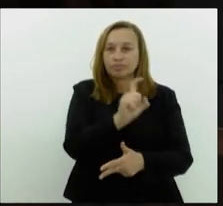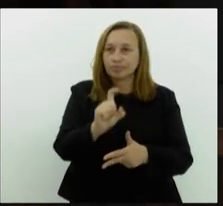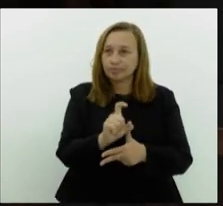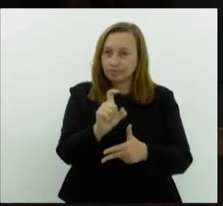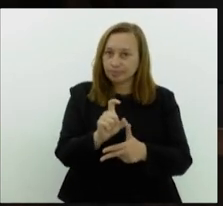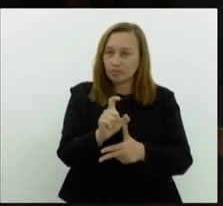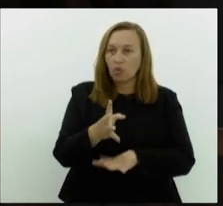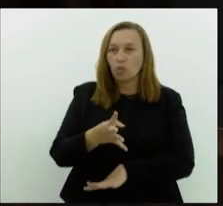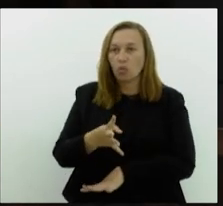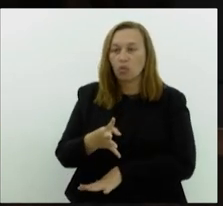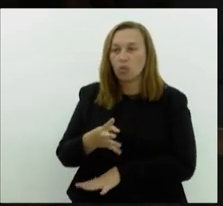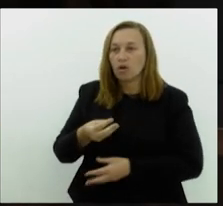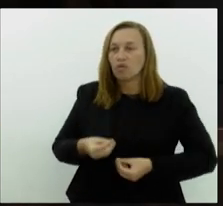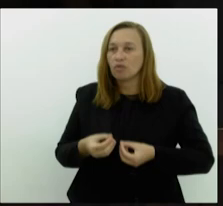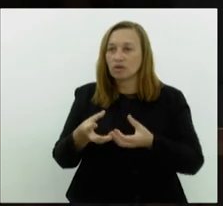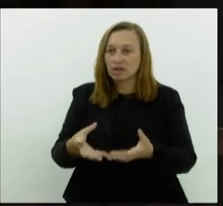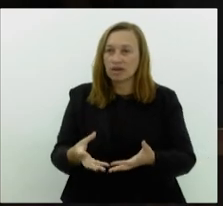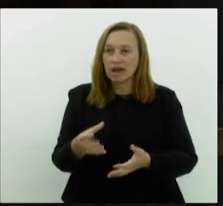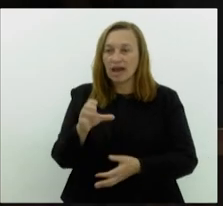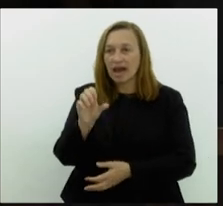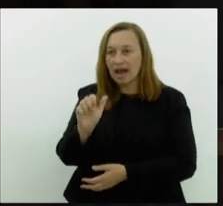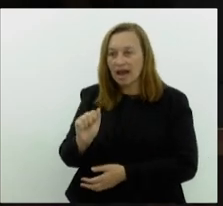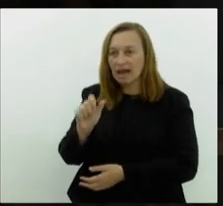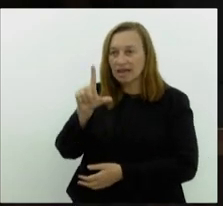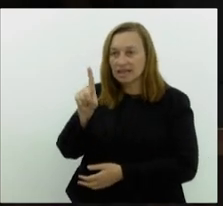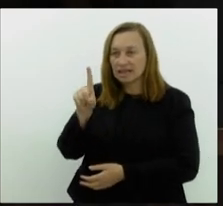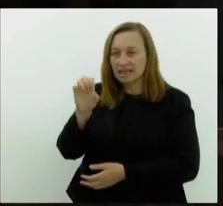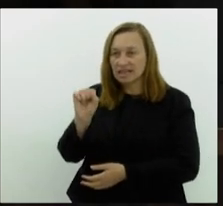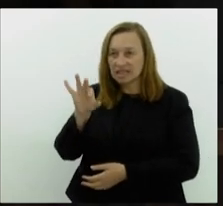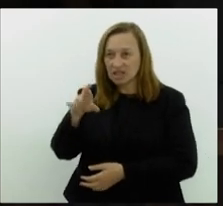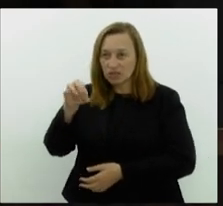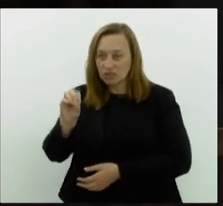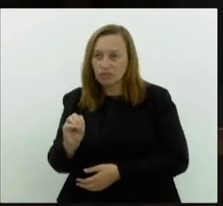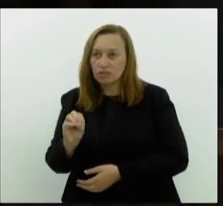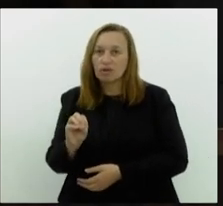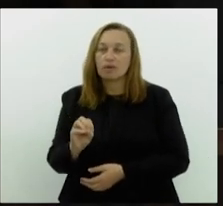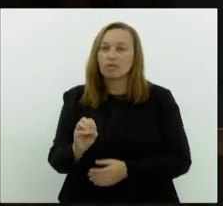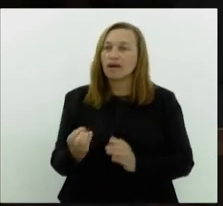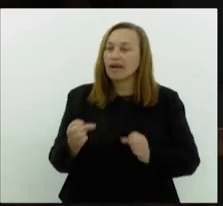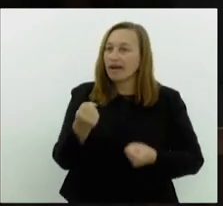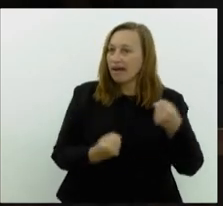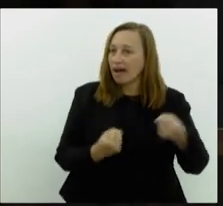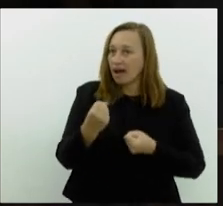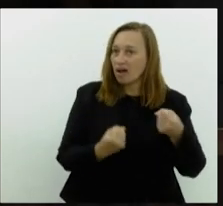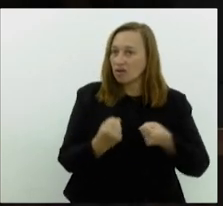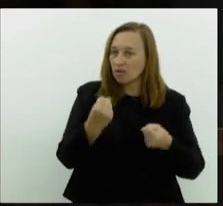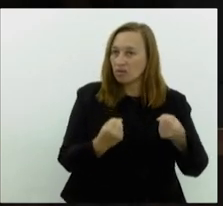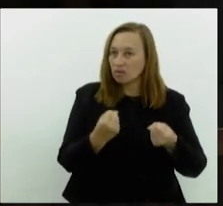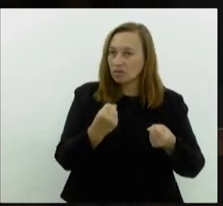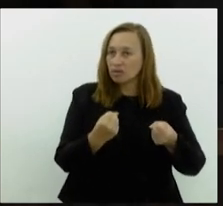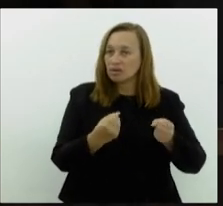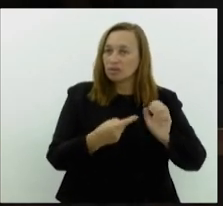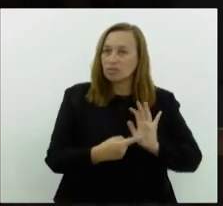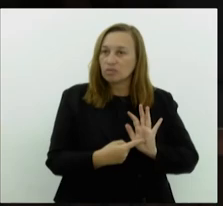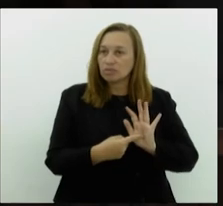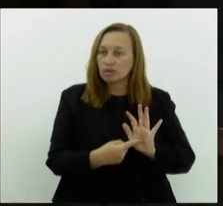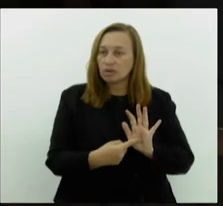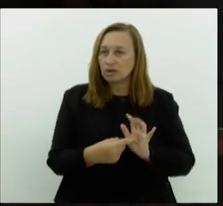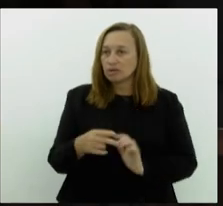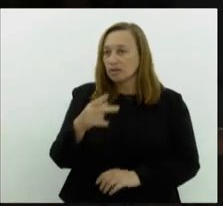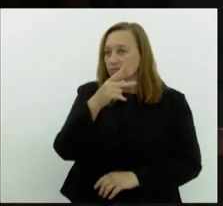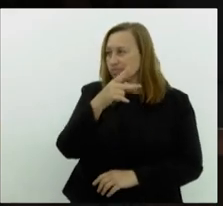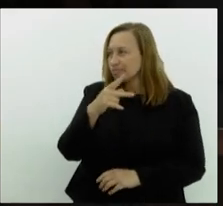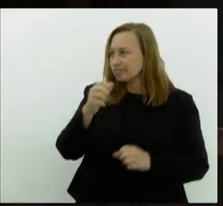a fornecer adesivos para carros com a identificação da pessoa com o transtorno do aspecto